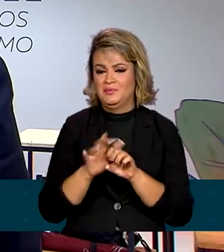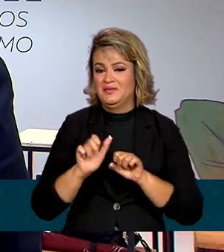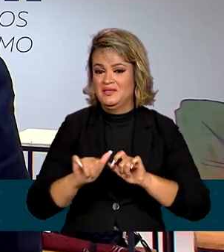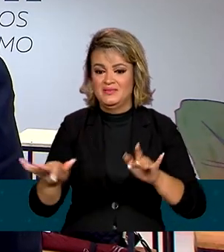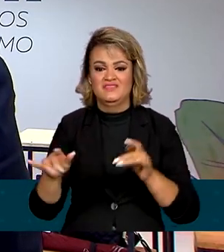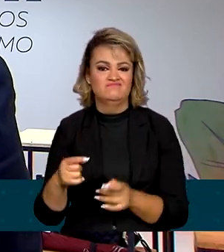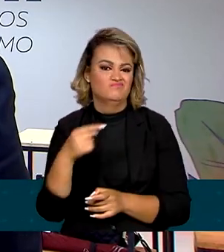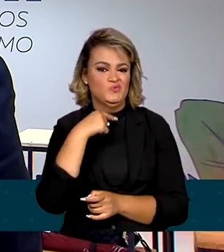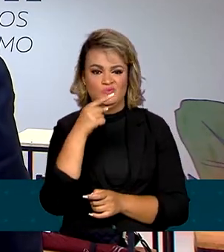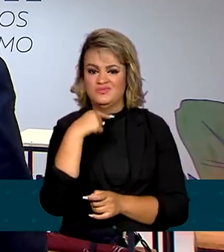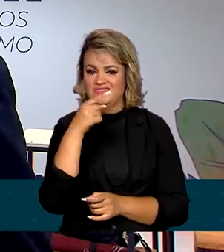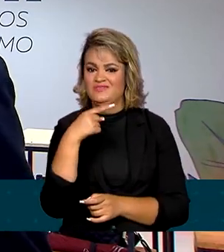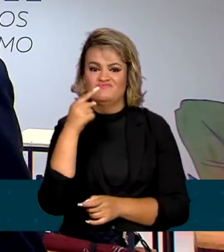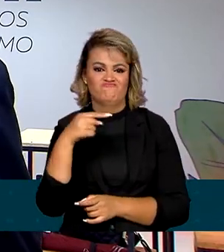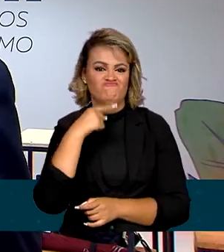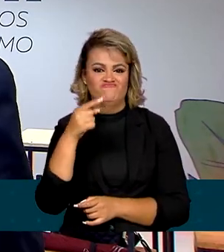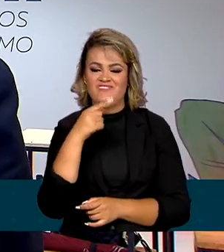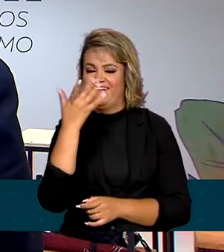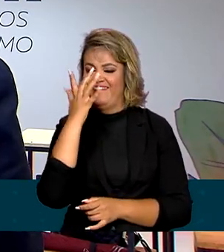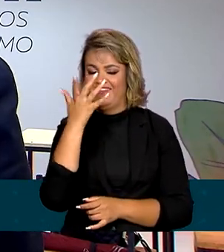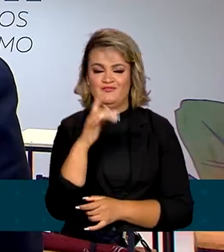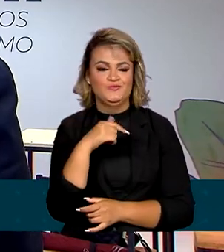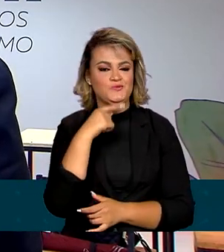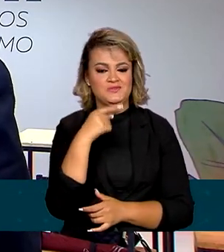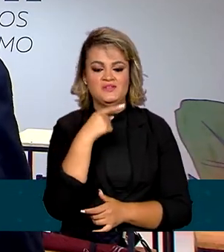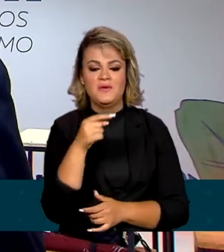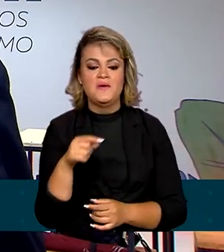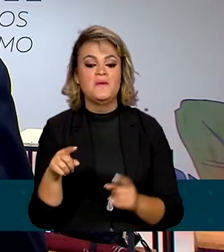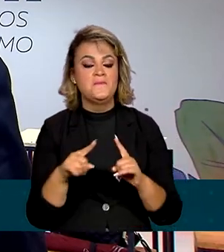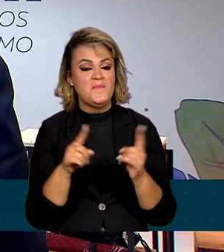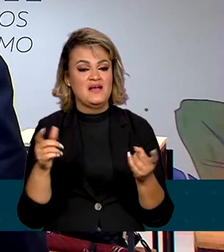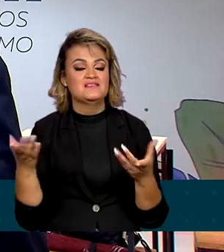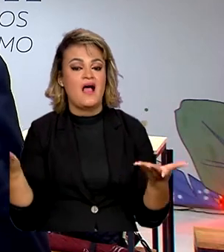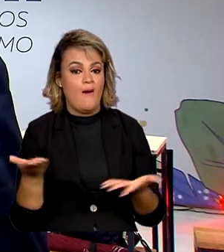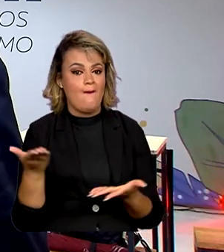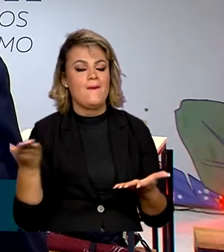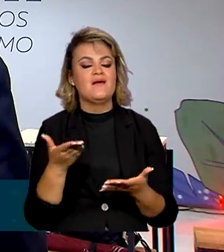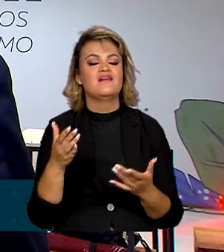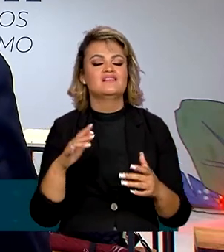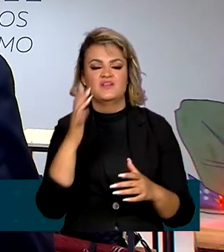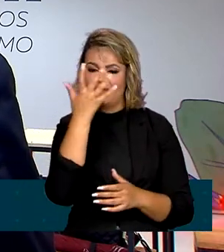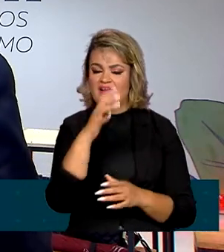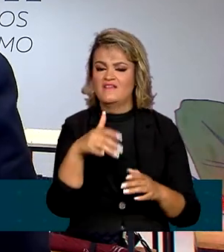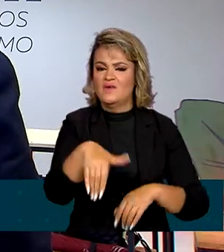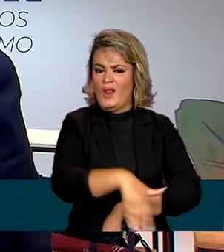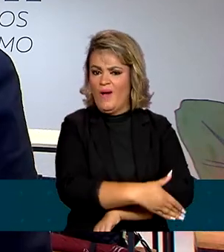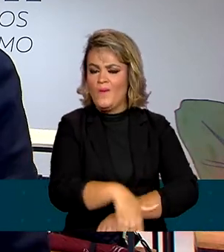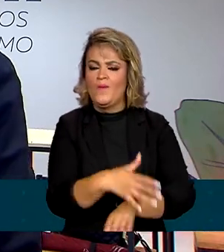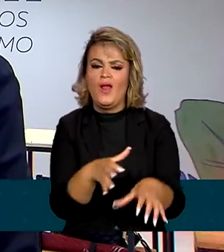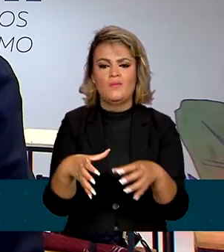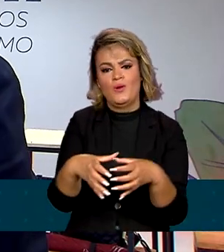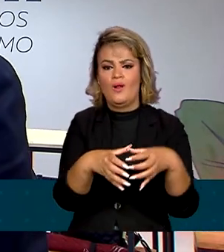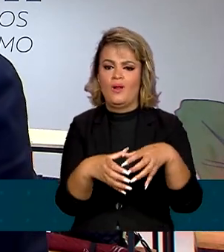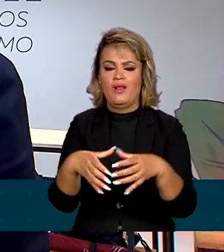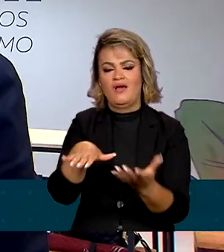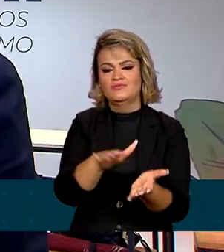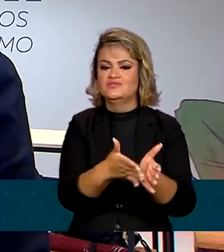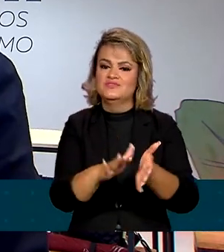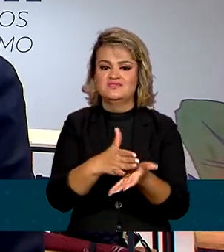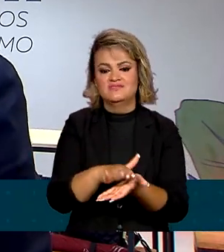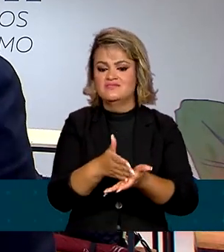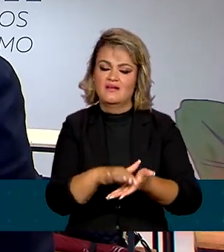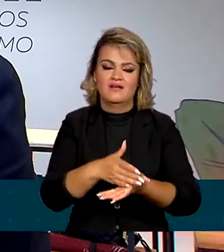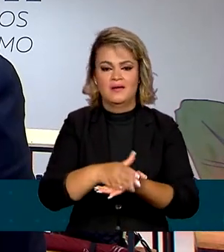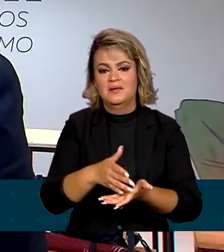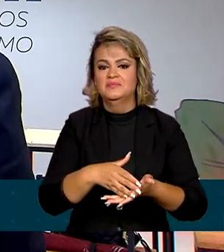não conseguiu ter a atividade plena do carnaval. E agora a gente retoma com o carnaval de rua, com os blocos, com as escolas de samba desfilando